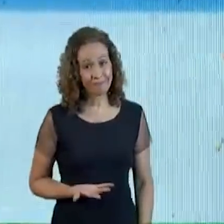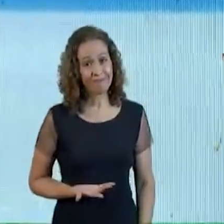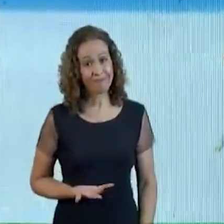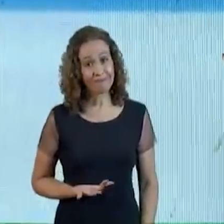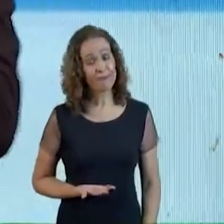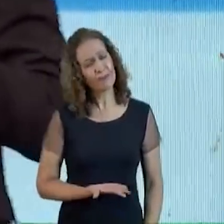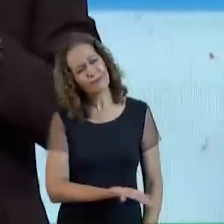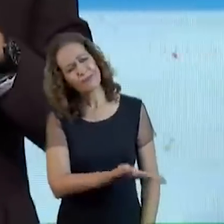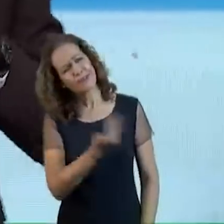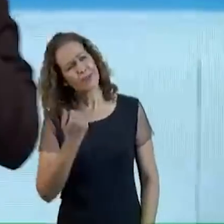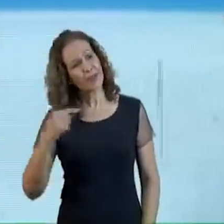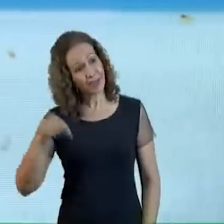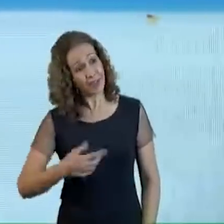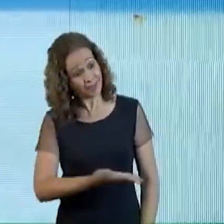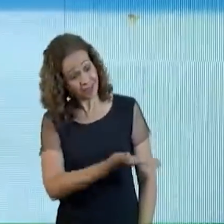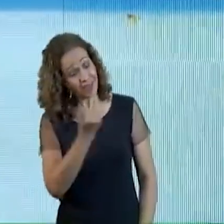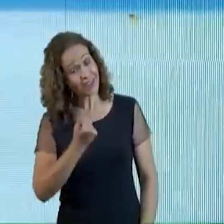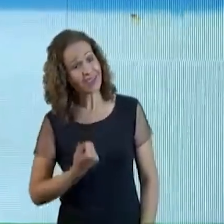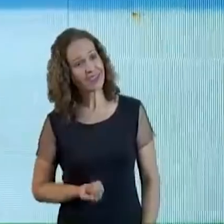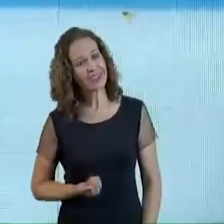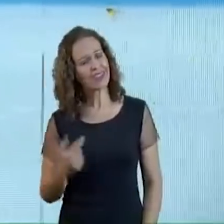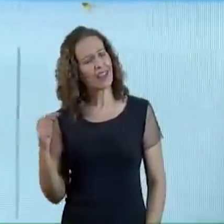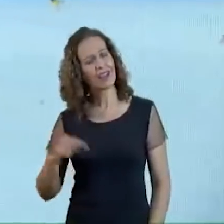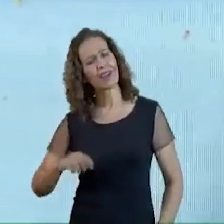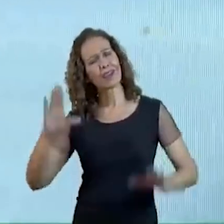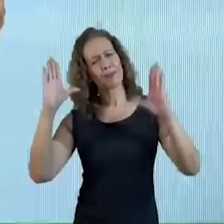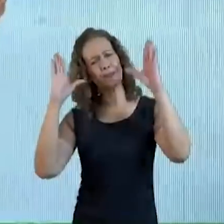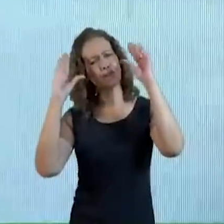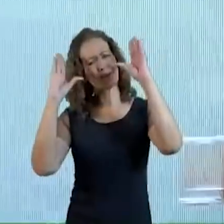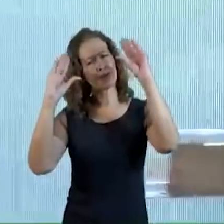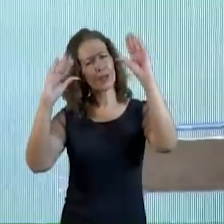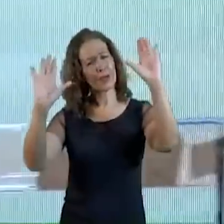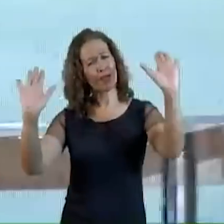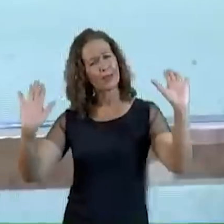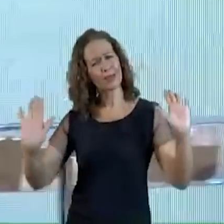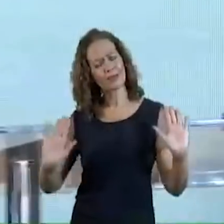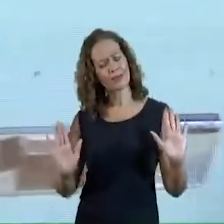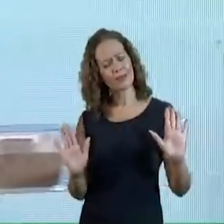Vem para cá Vem Aqui é relax Aqui é tranquilo